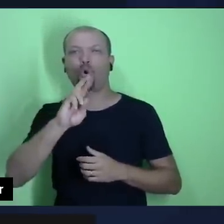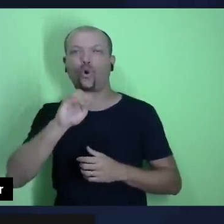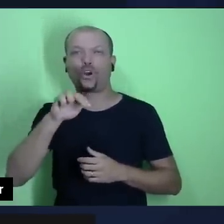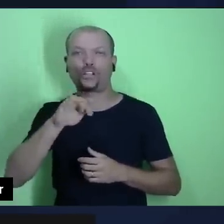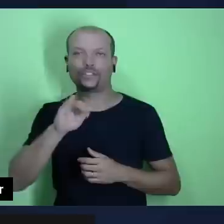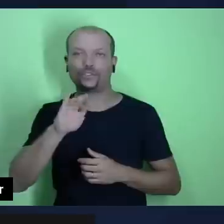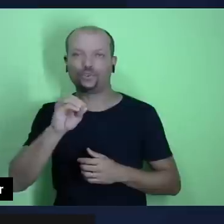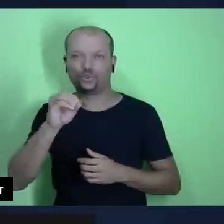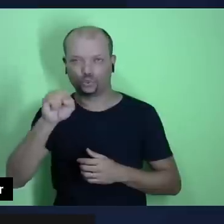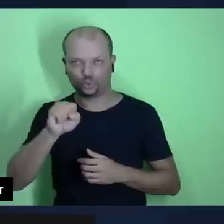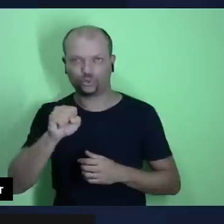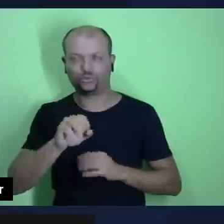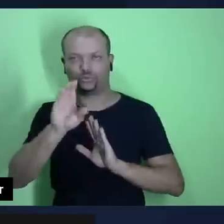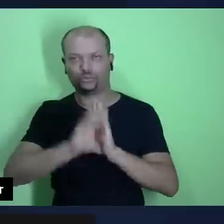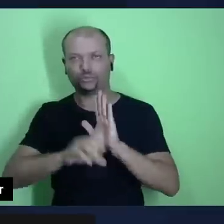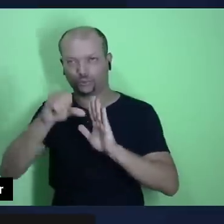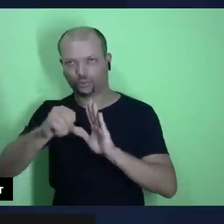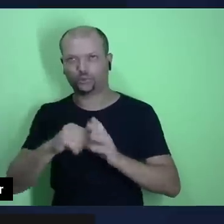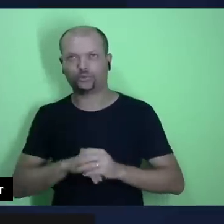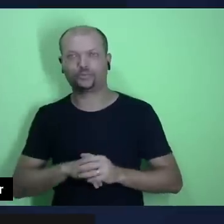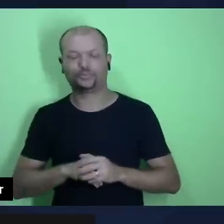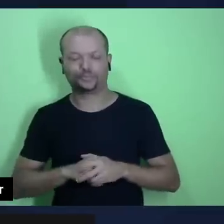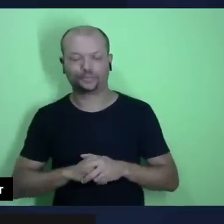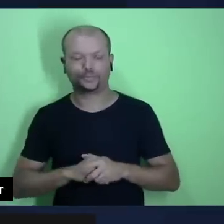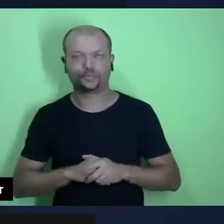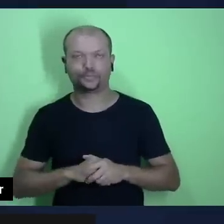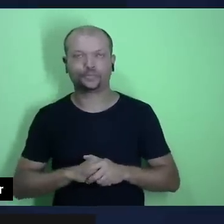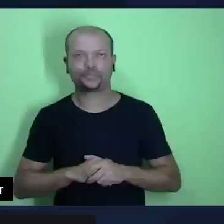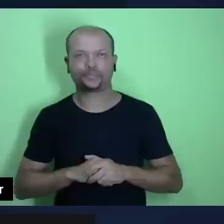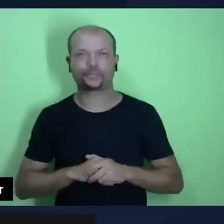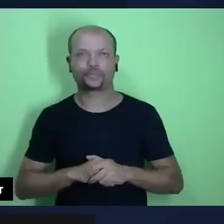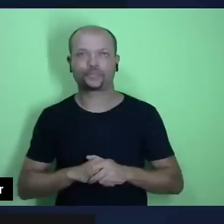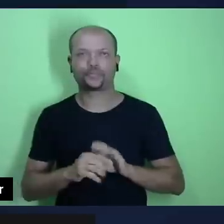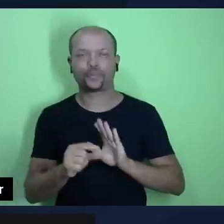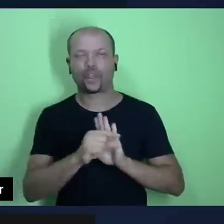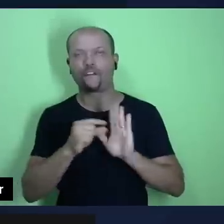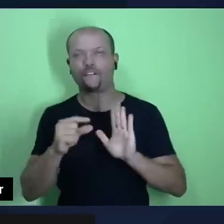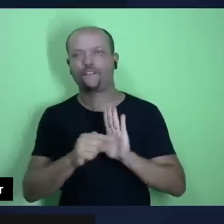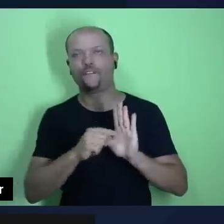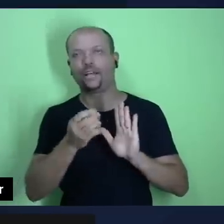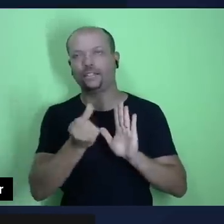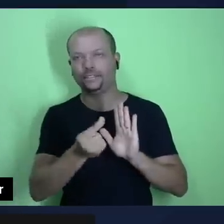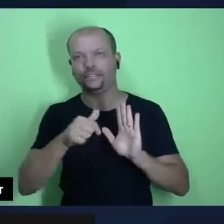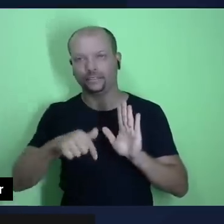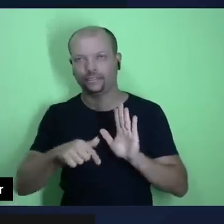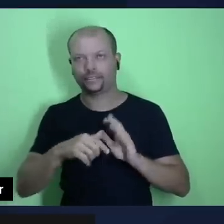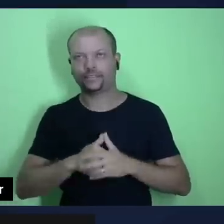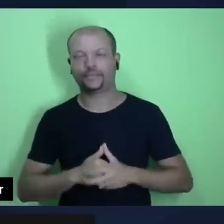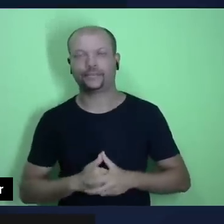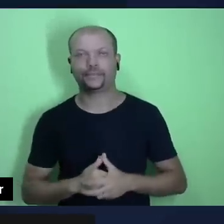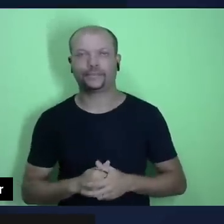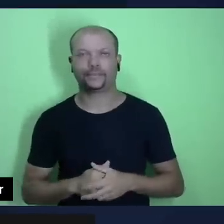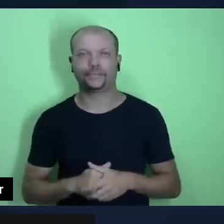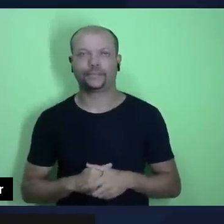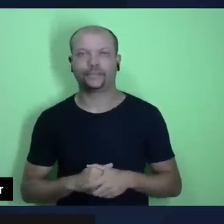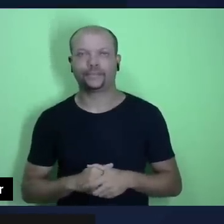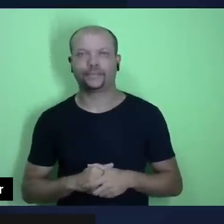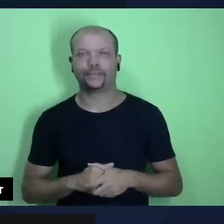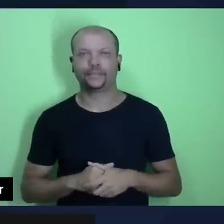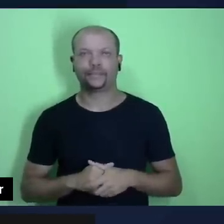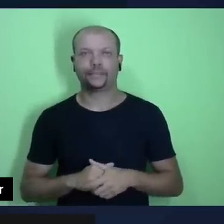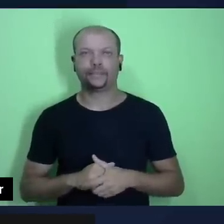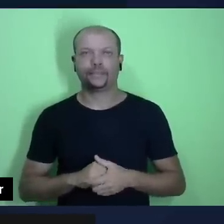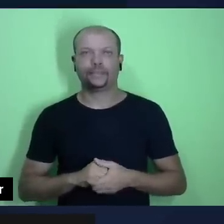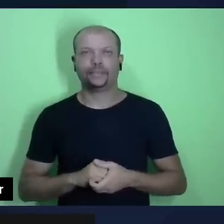acompanhar aí também, é o capítulo nove, os versículos seis e sete, segundo aos Coríntios, capítulo